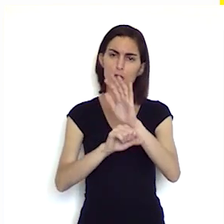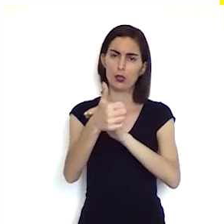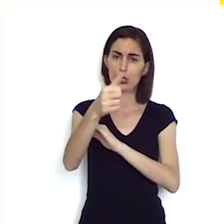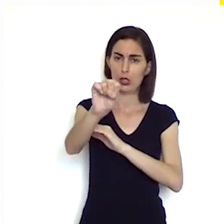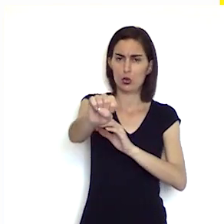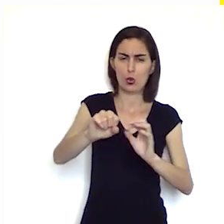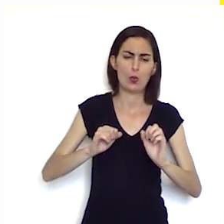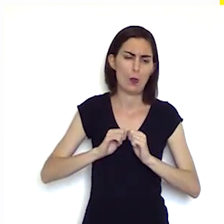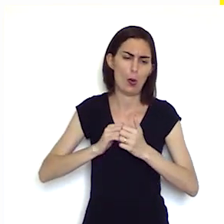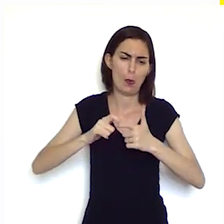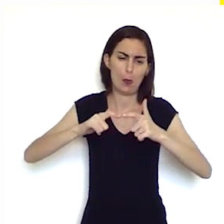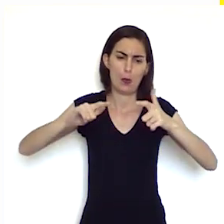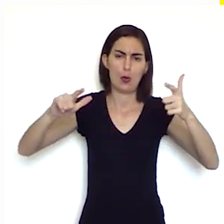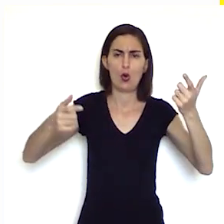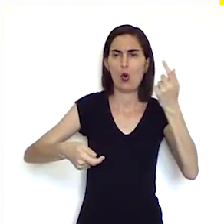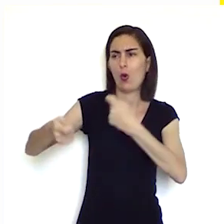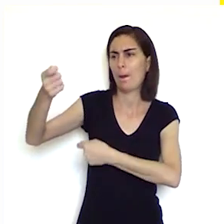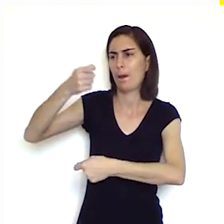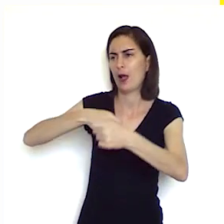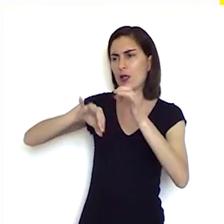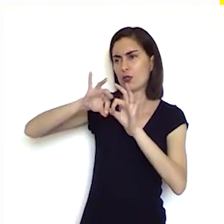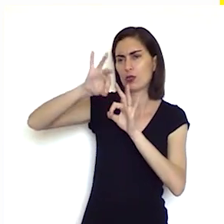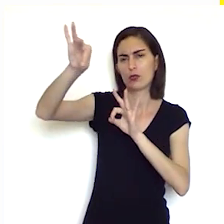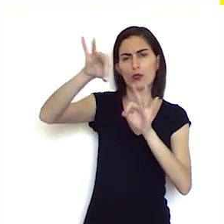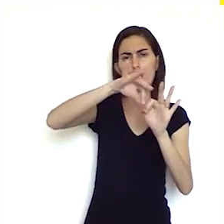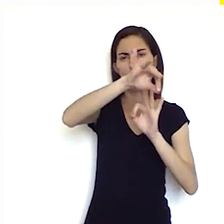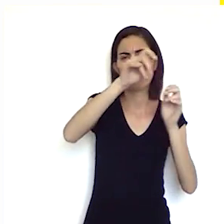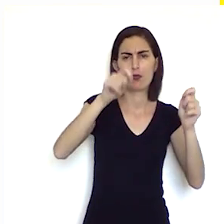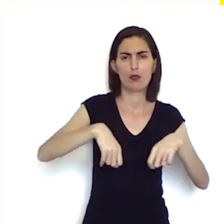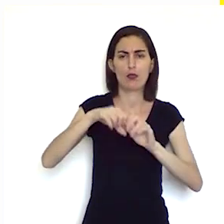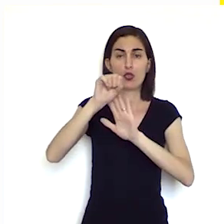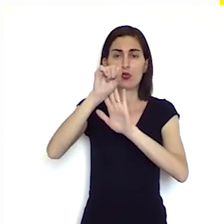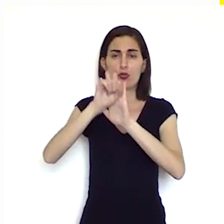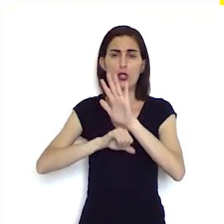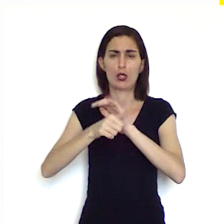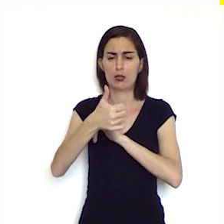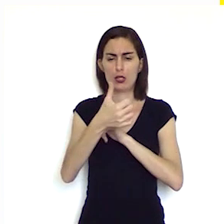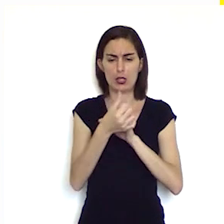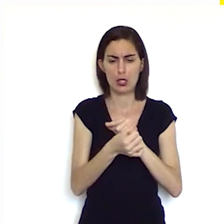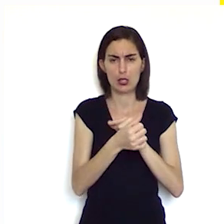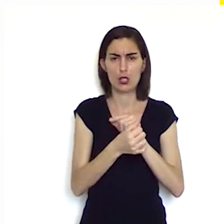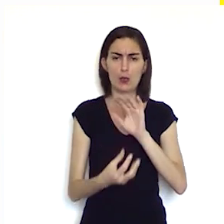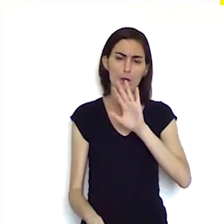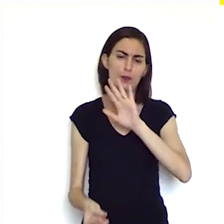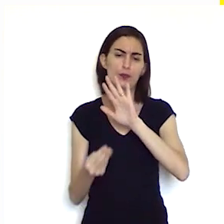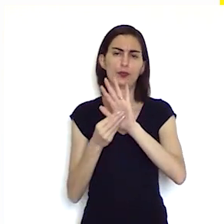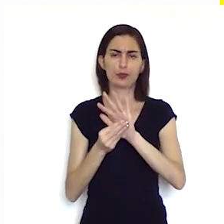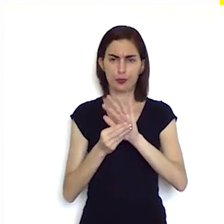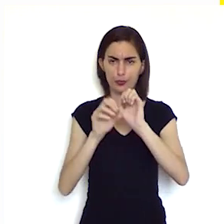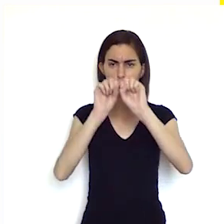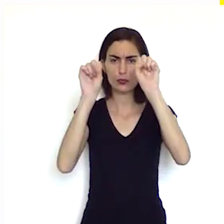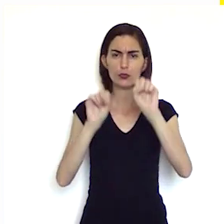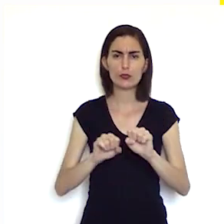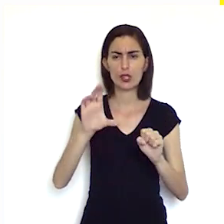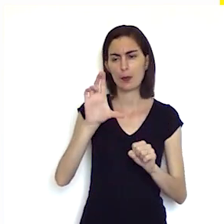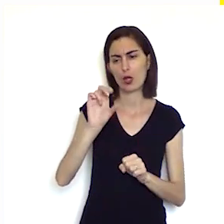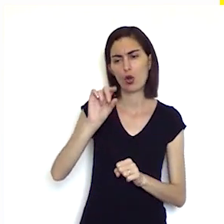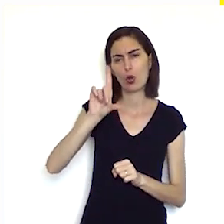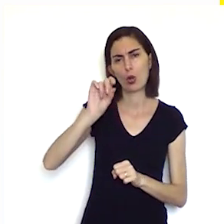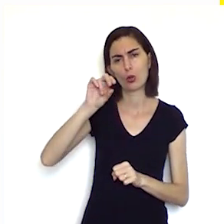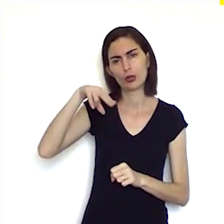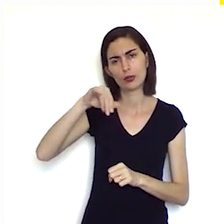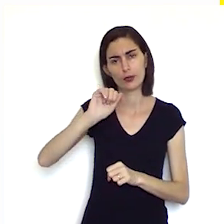expansão comercial em longas distâncias possibilitou desde o século XVI a implantação do sistema colonial